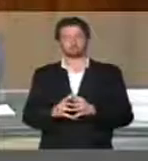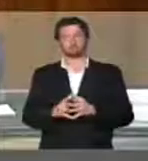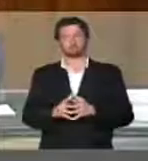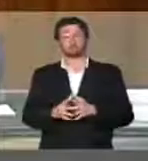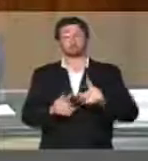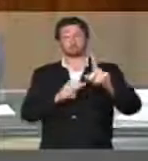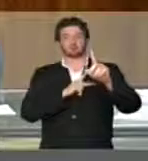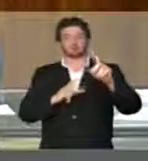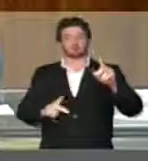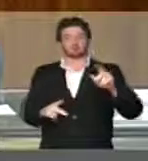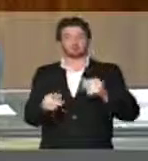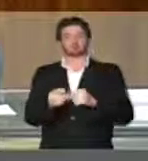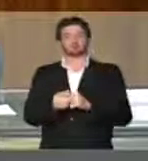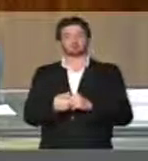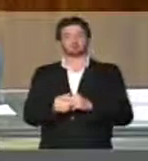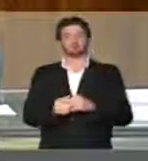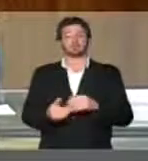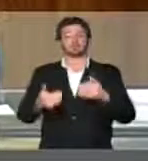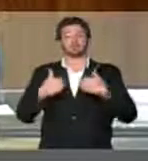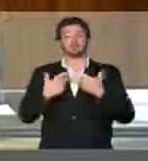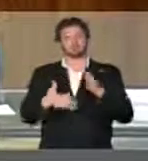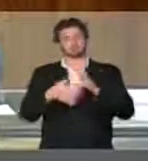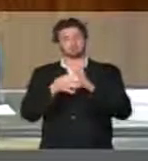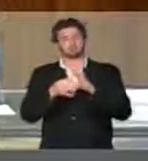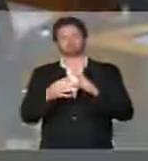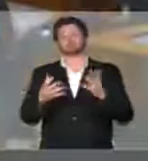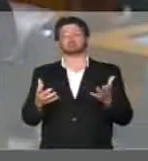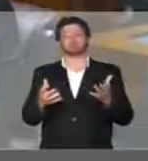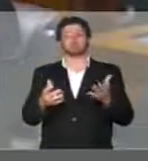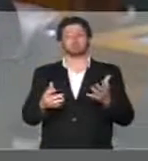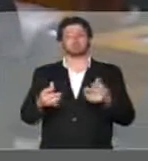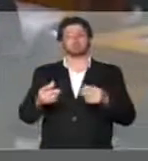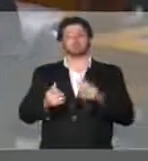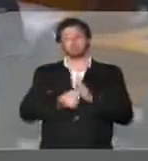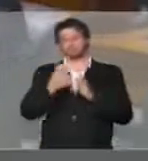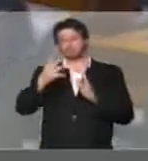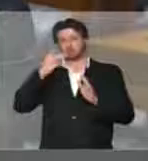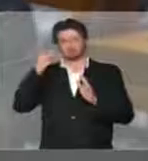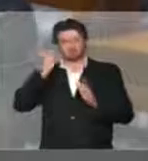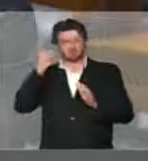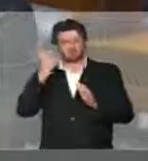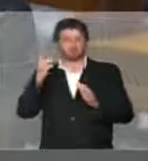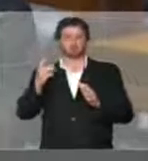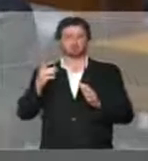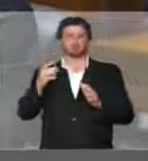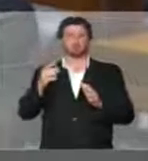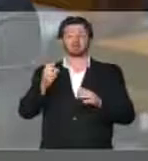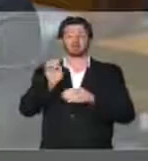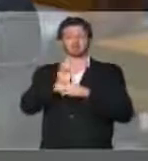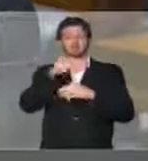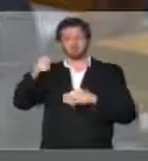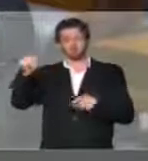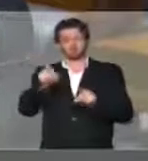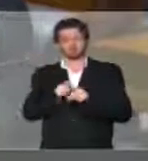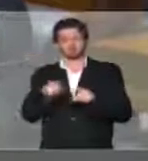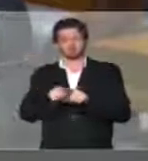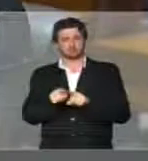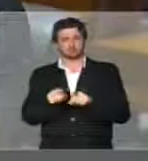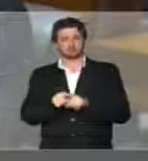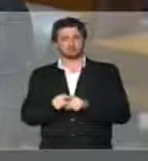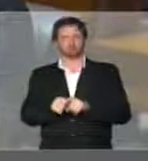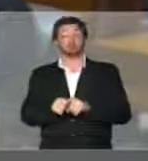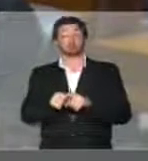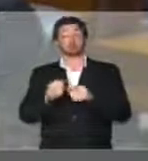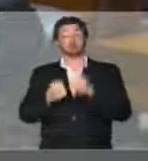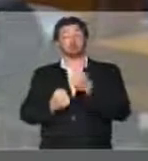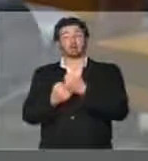Presidente, eu gostaria de me unir aos diversos parlamentares, inclusive de todos os estados, que levaram a sua